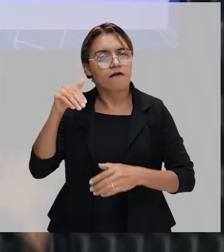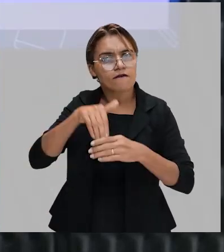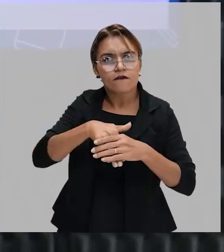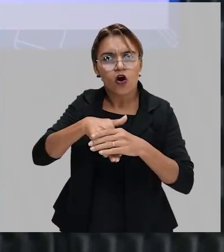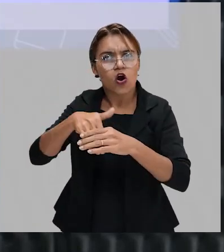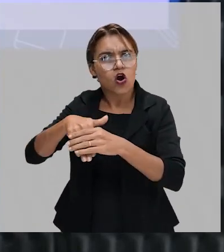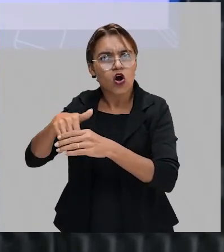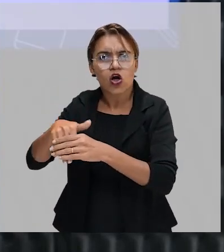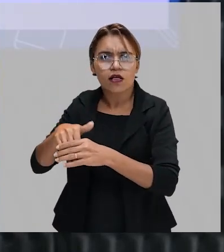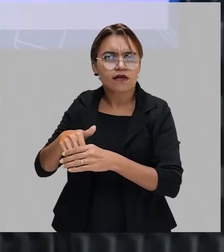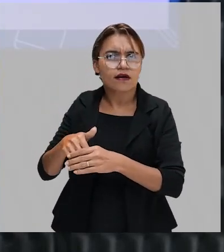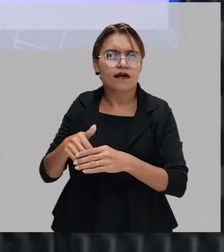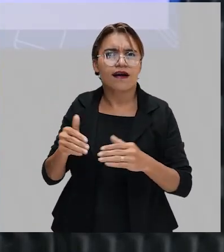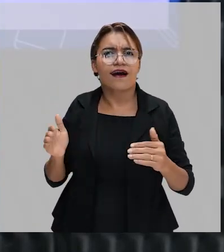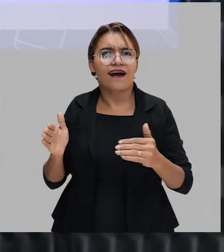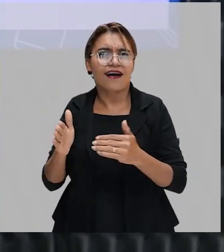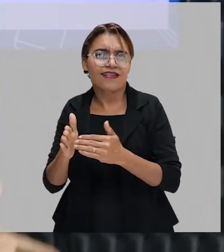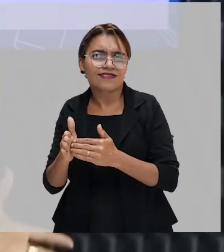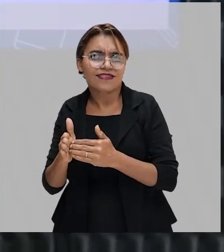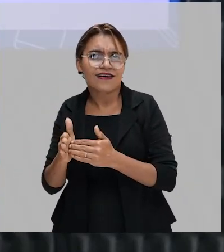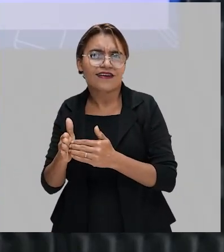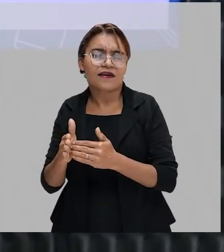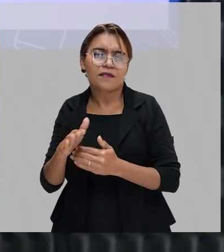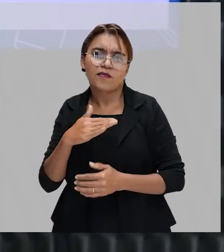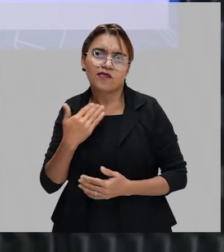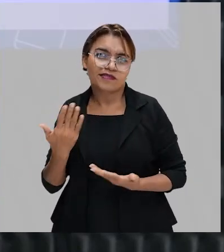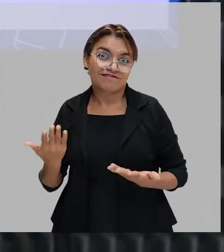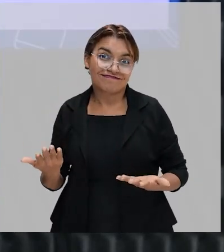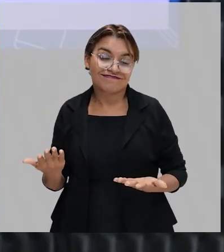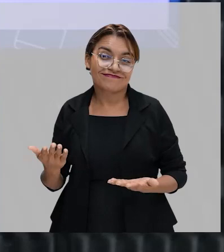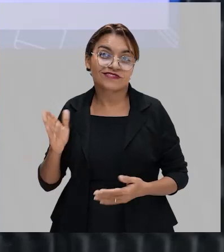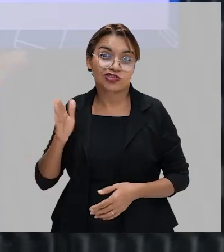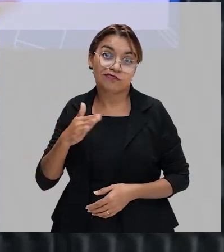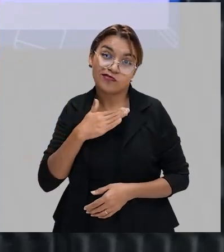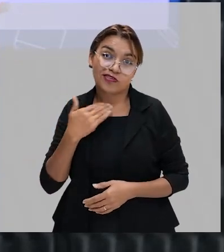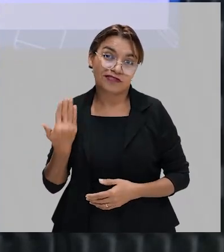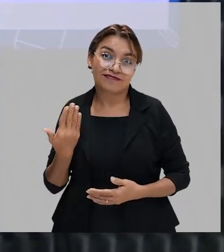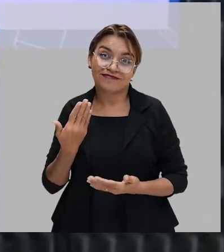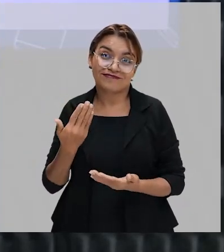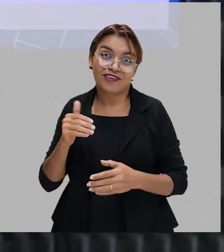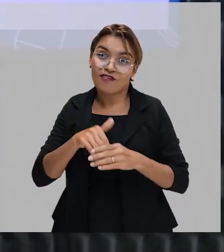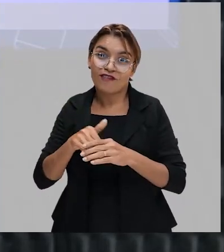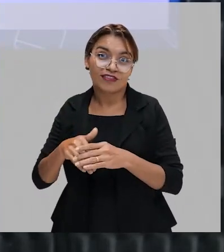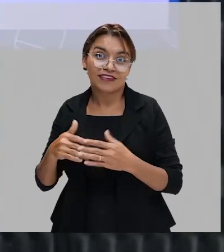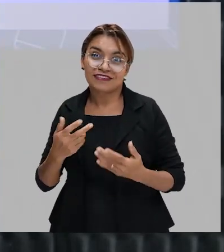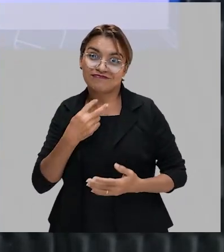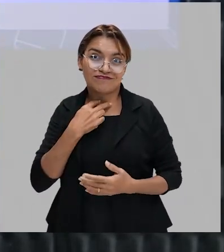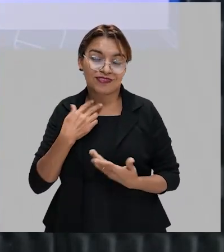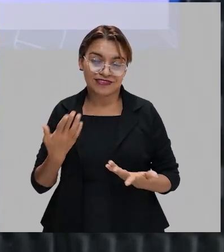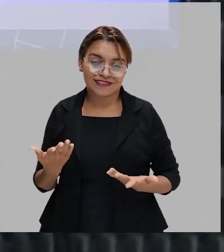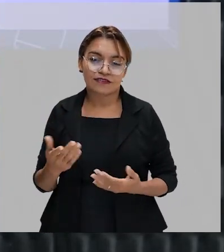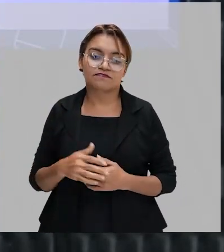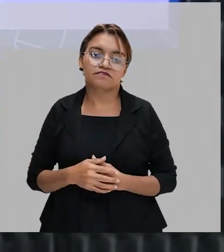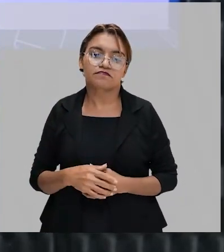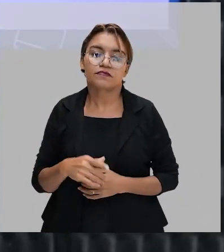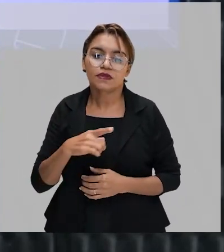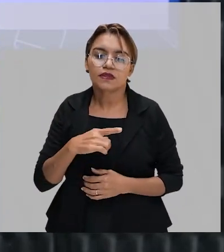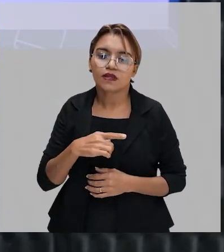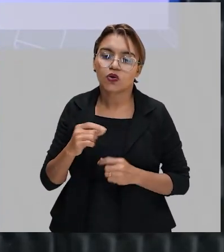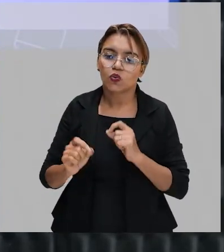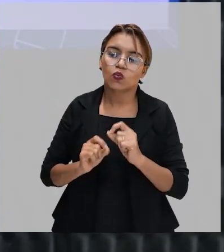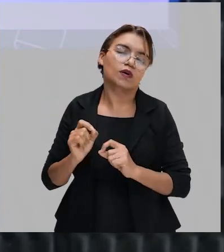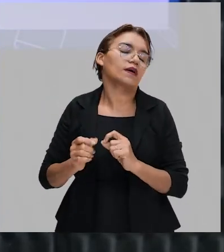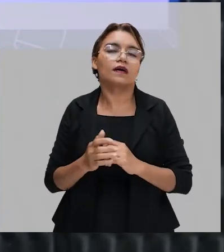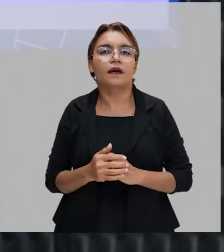até a morte. Então, ele morreu, ela não vai votar mais, né? Enfim, então tem gente que tem esse tipo de pensamento. E tudo isso pode